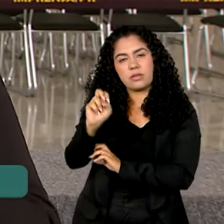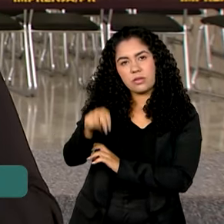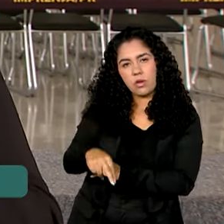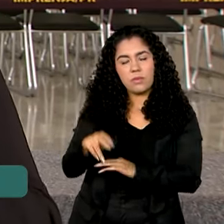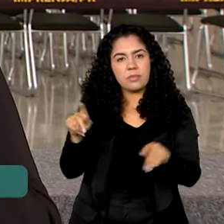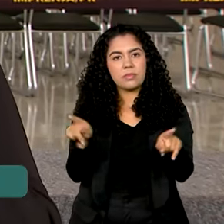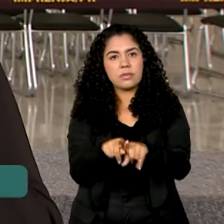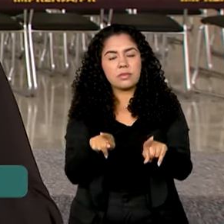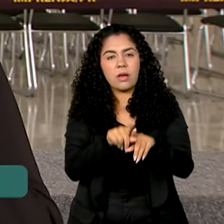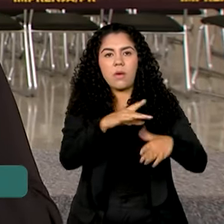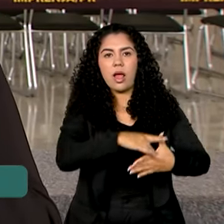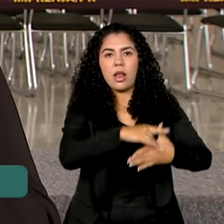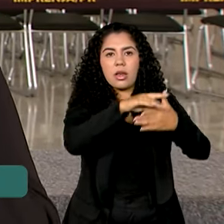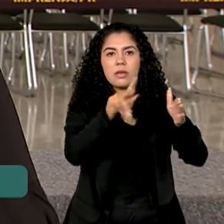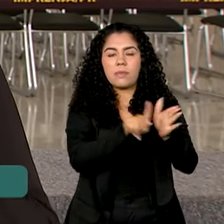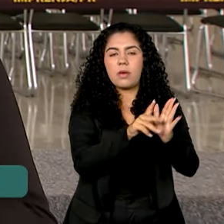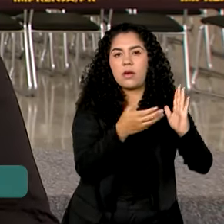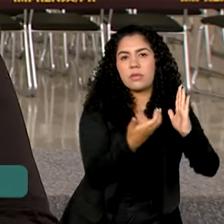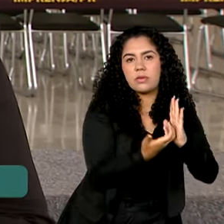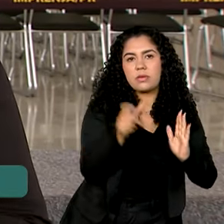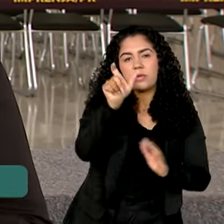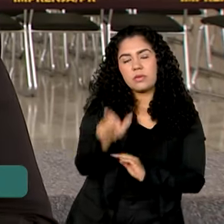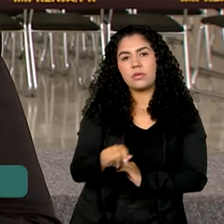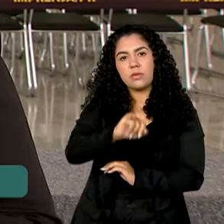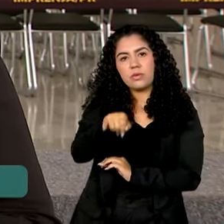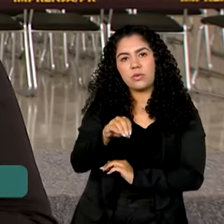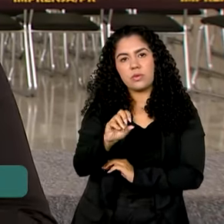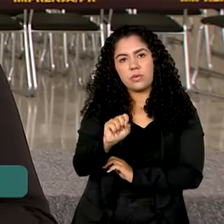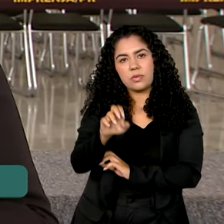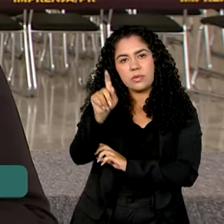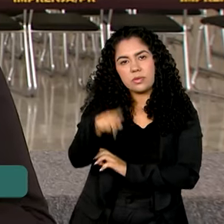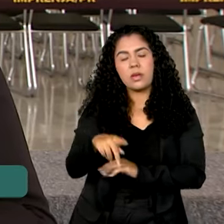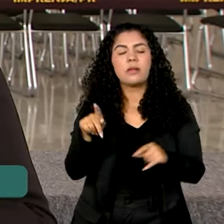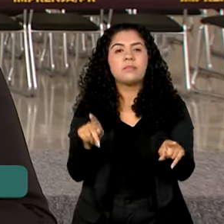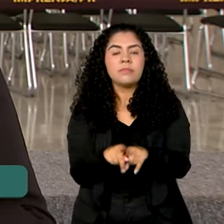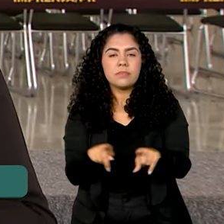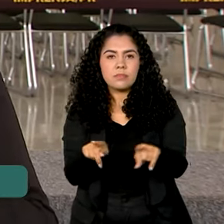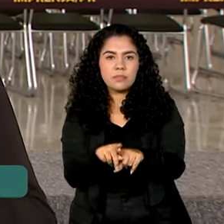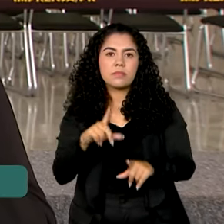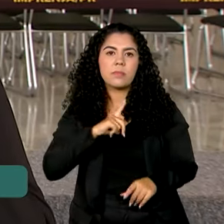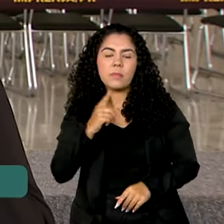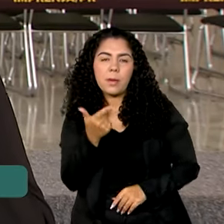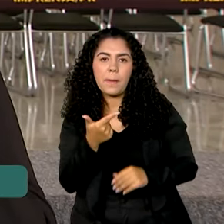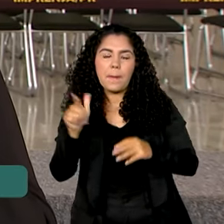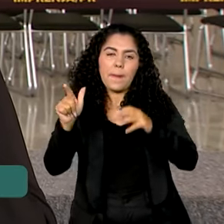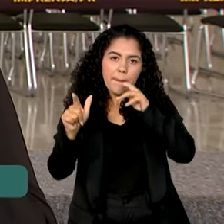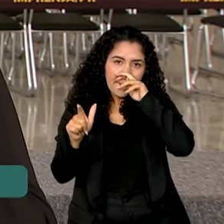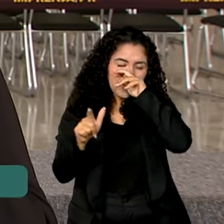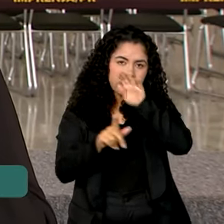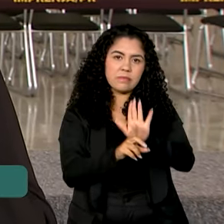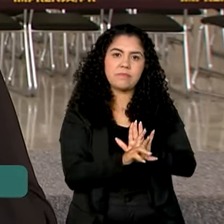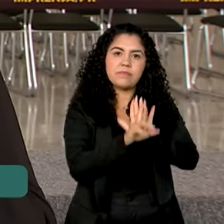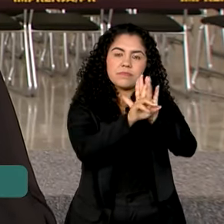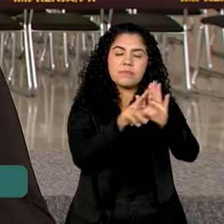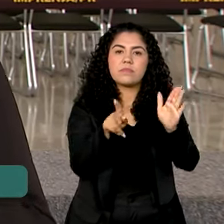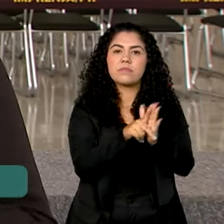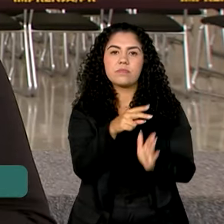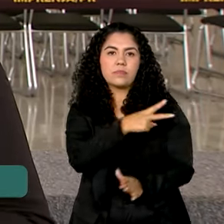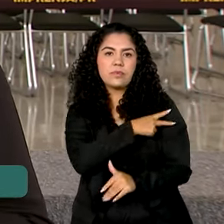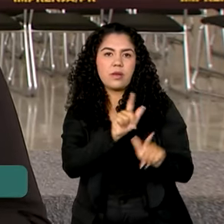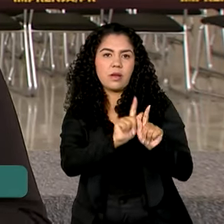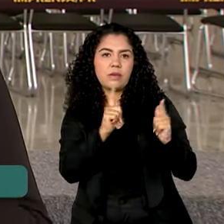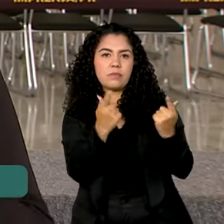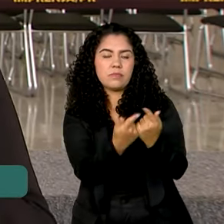Deputados, o deputado José Guimarães. E também vai participar, também está participando desse encontro o chefe do gabinete pessoal